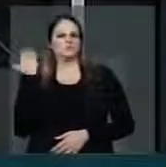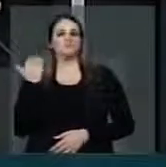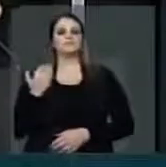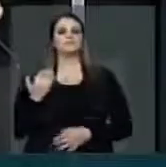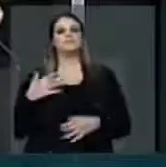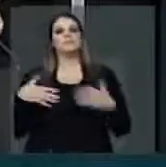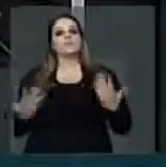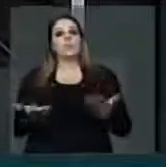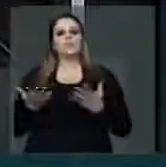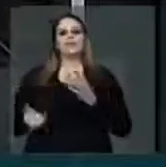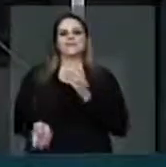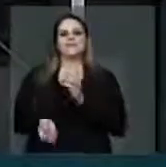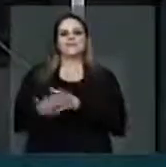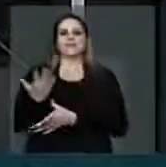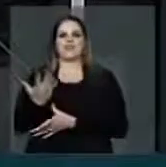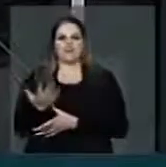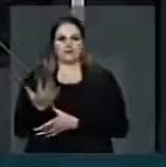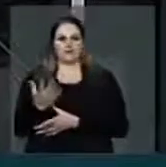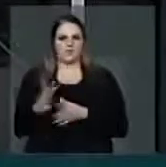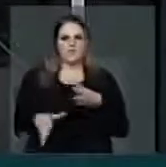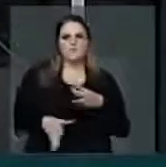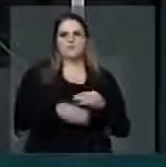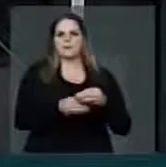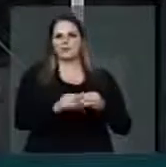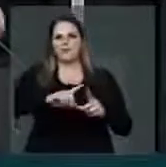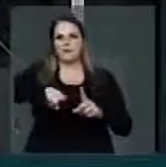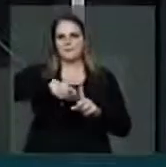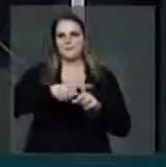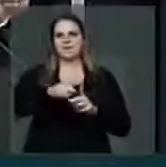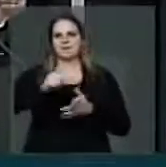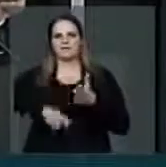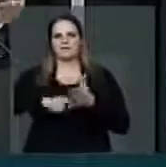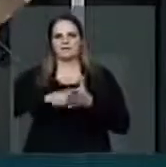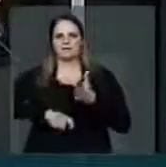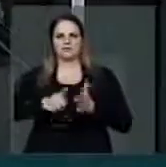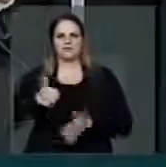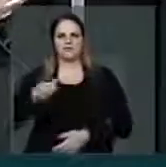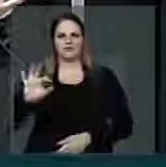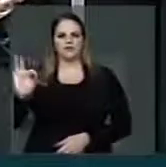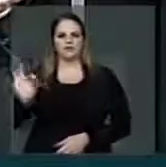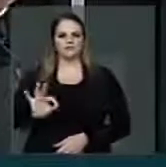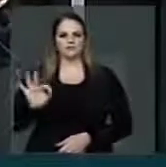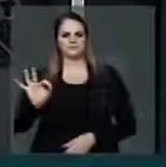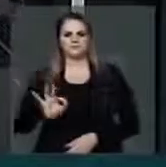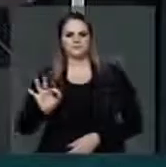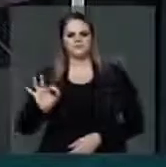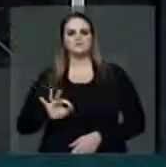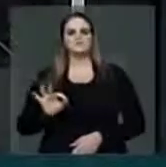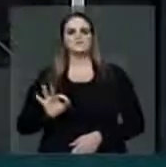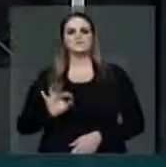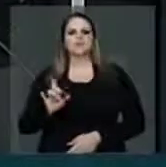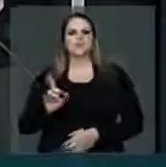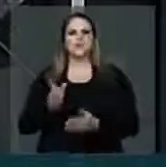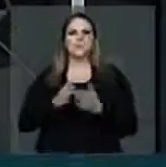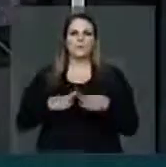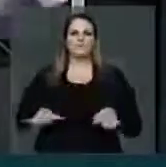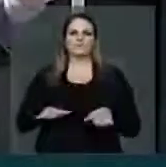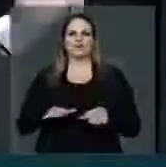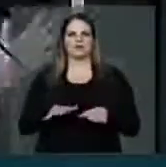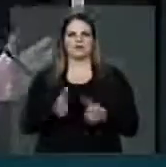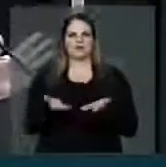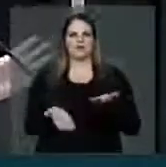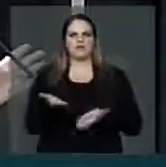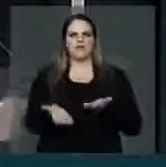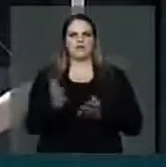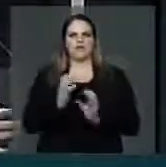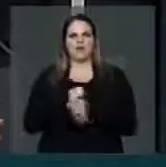criado um complemento a mais, uma taxa a mais de 10% para cobrir essas variações e equilibrar